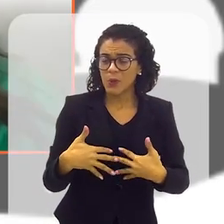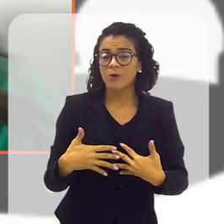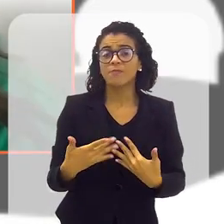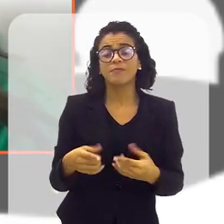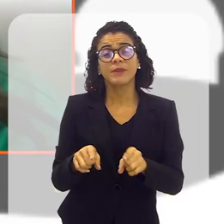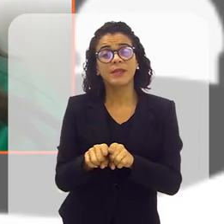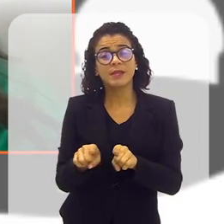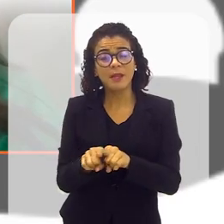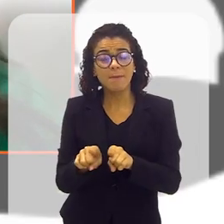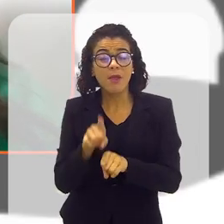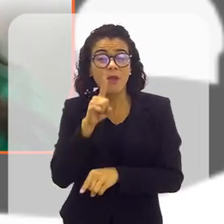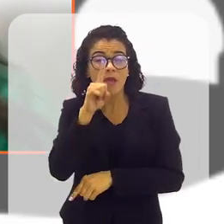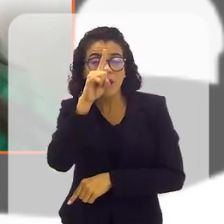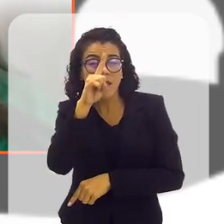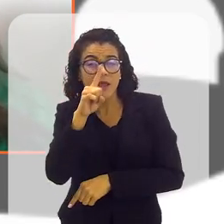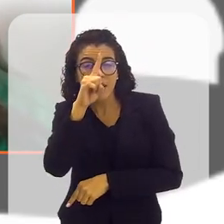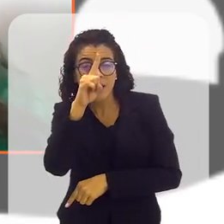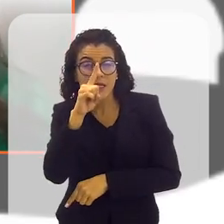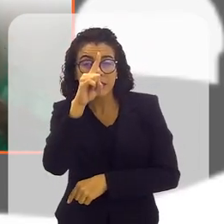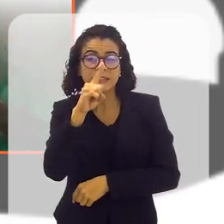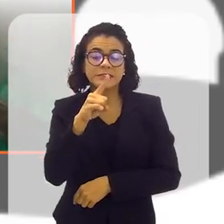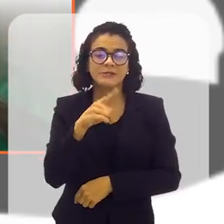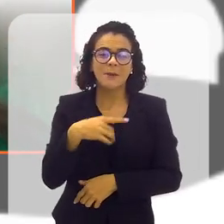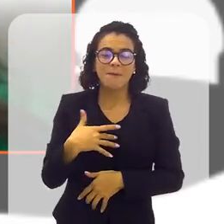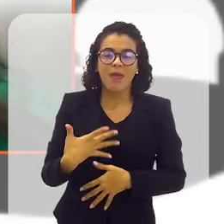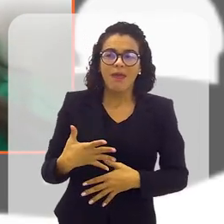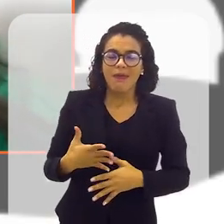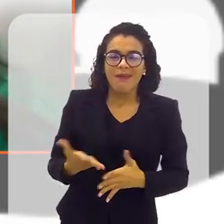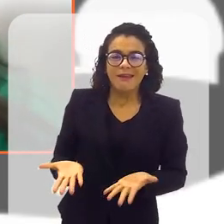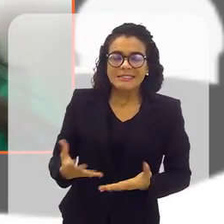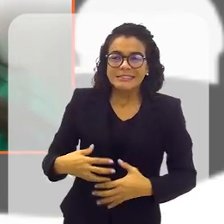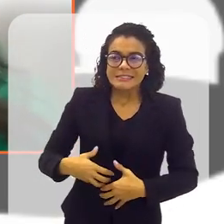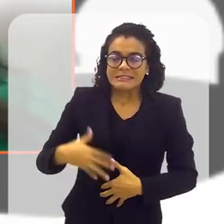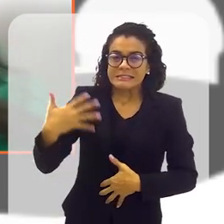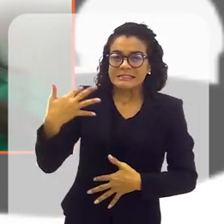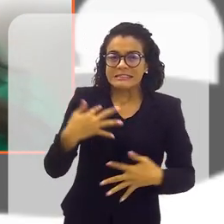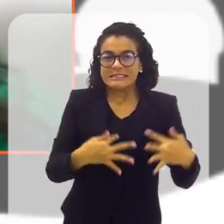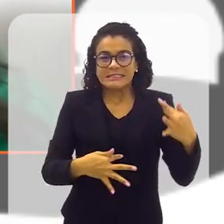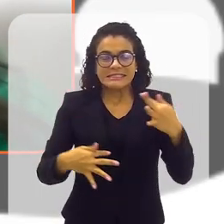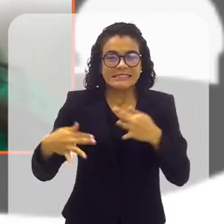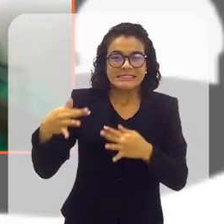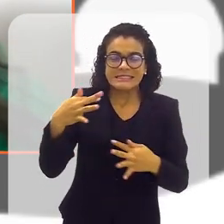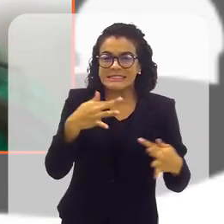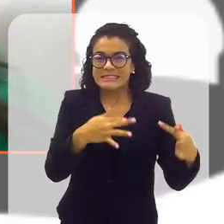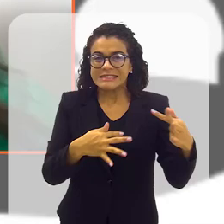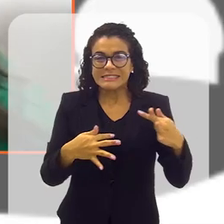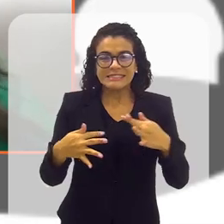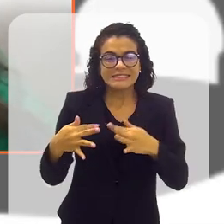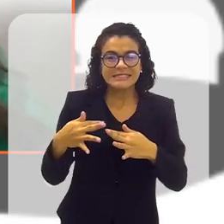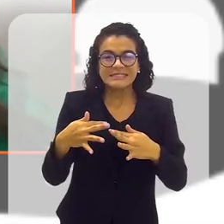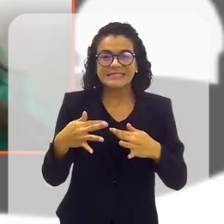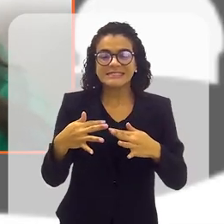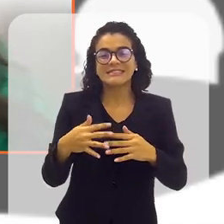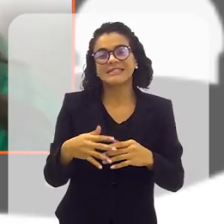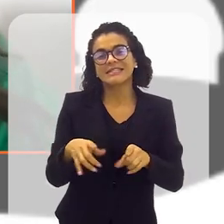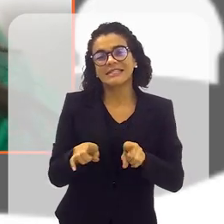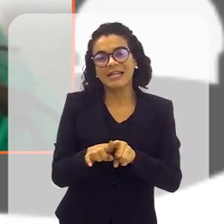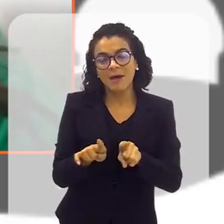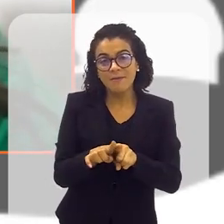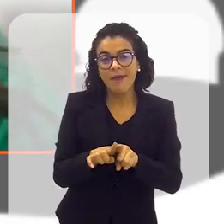E os riscos, né? Os frios na barriga, mas também as conquistas.